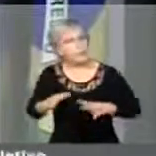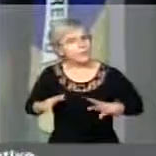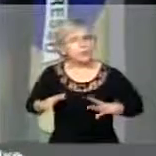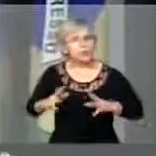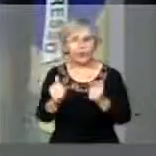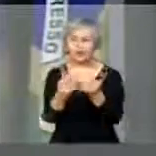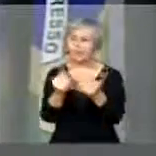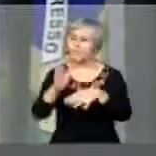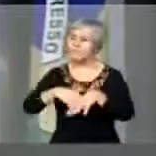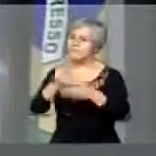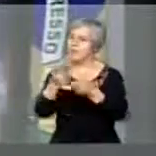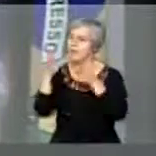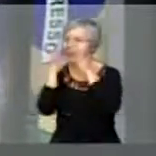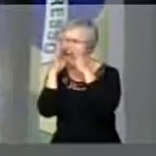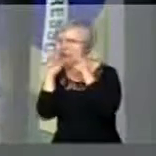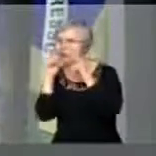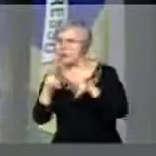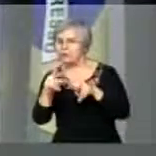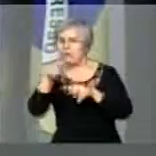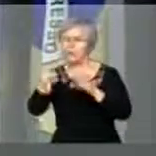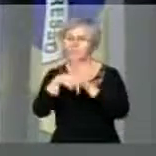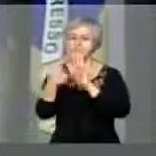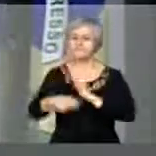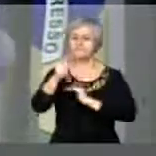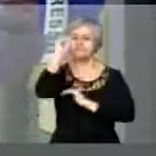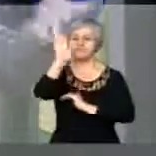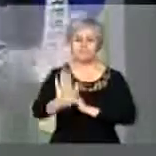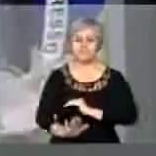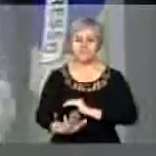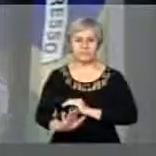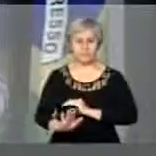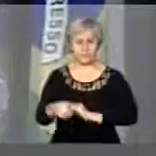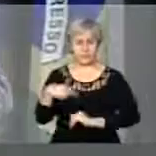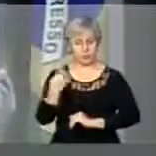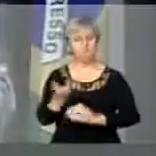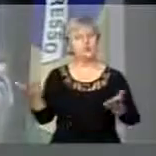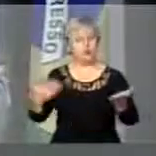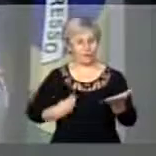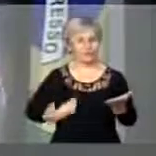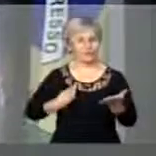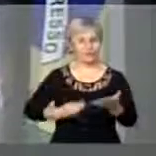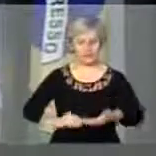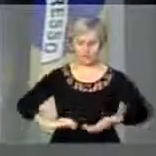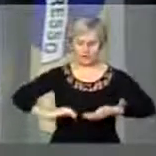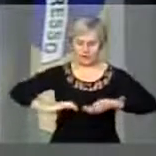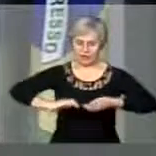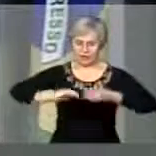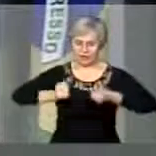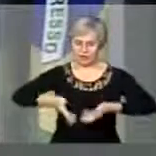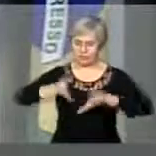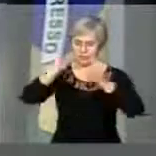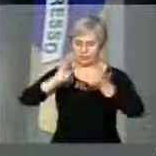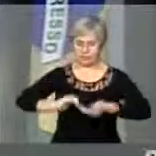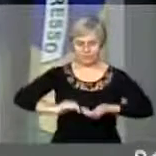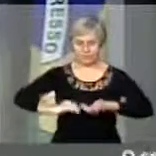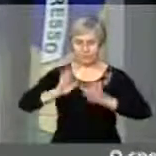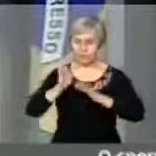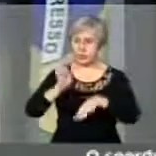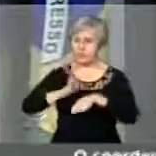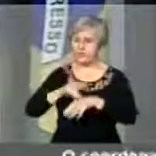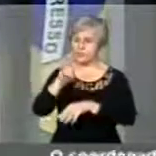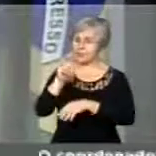foi exatamente o parlamento brasileiro sobre o qual nós nos encontramos agora. Há mais de 50 anos,